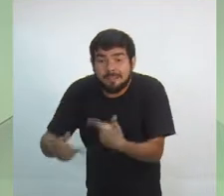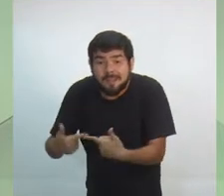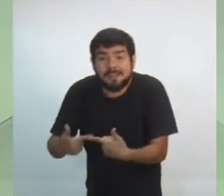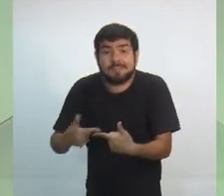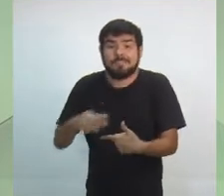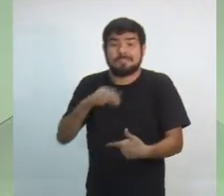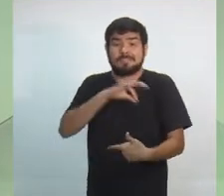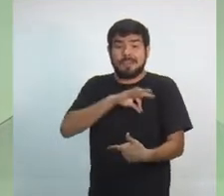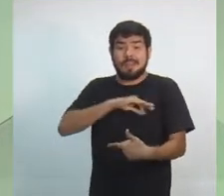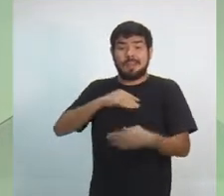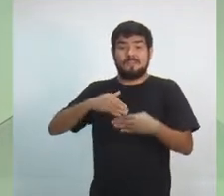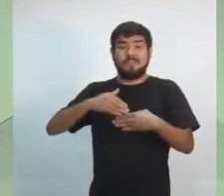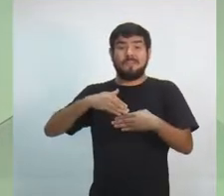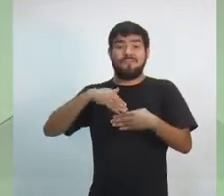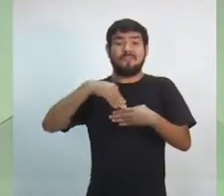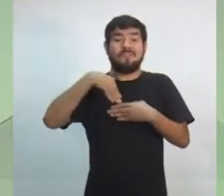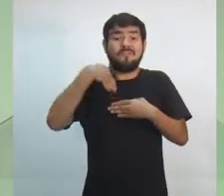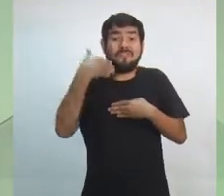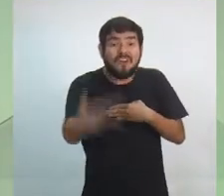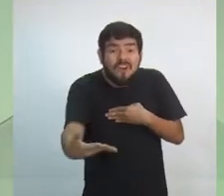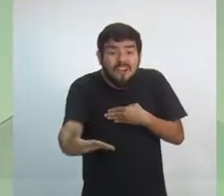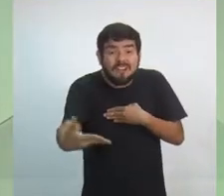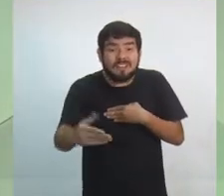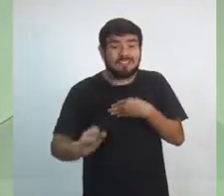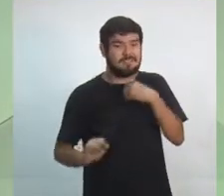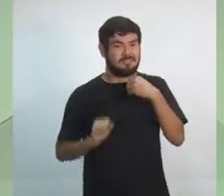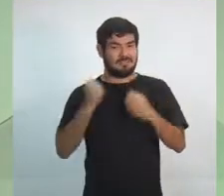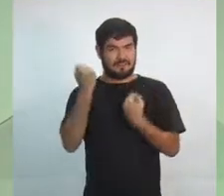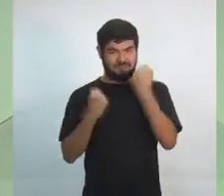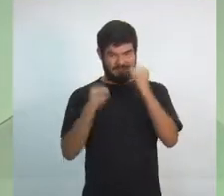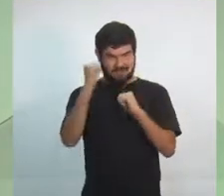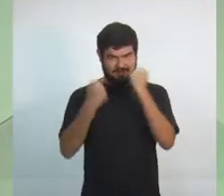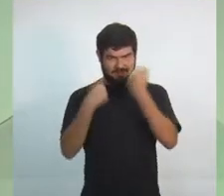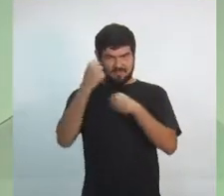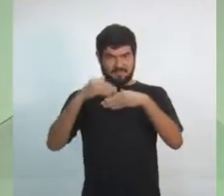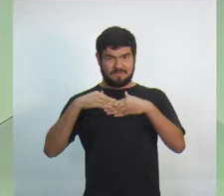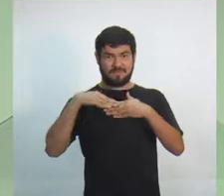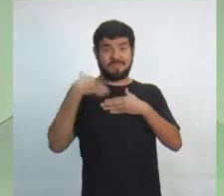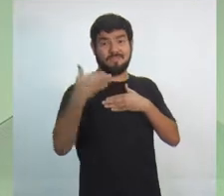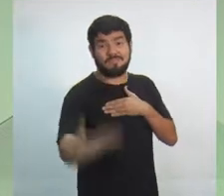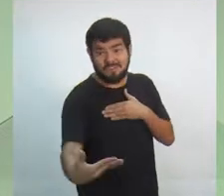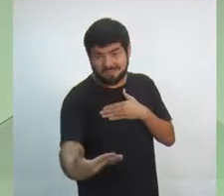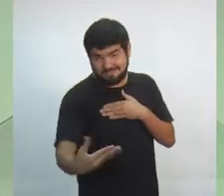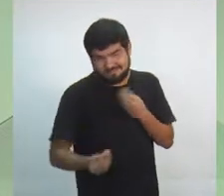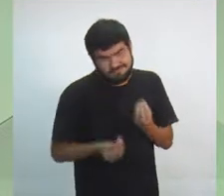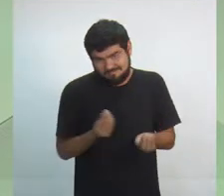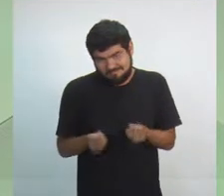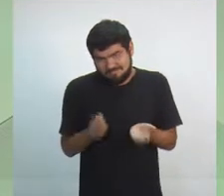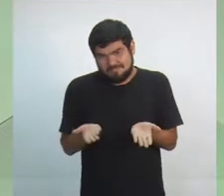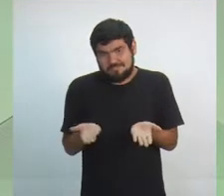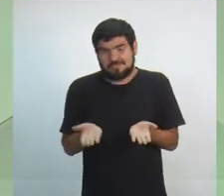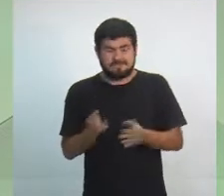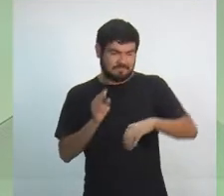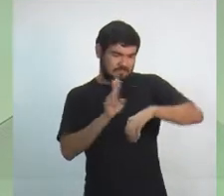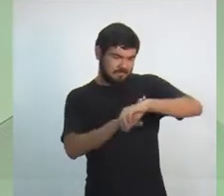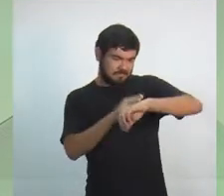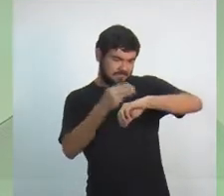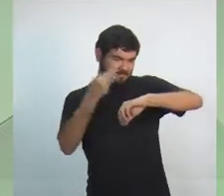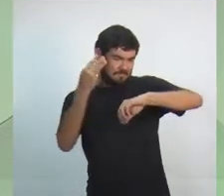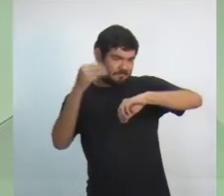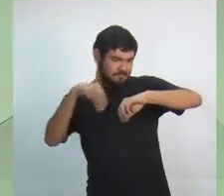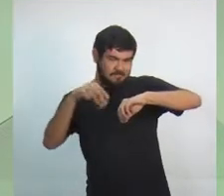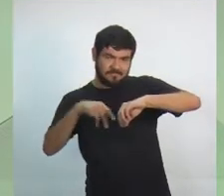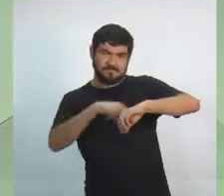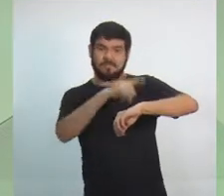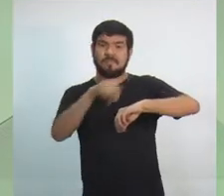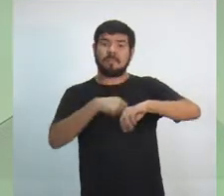Franca? Essa é a pergunta que foi elaborada por todo mundo da equipe e de acordo com a ordem de sorteio, vou pedir os 3 minutos na tela, cronômetro por favor,